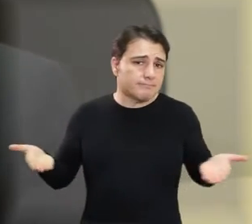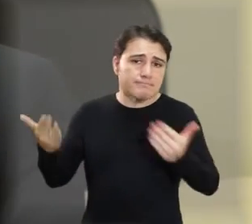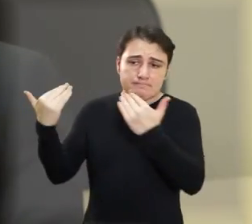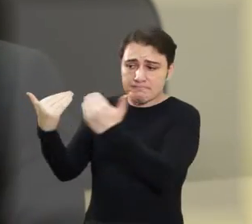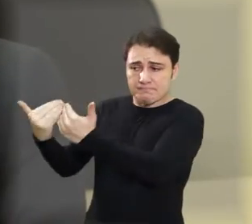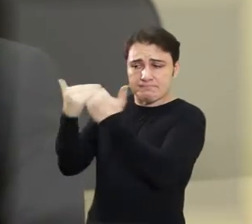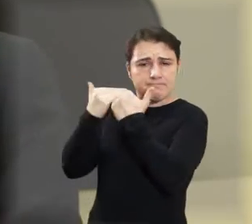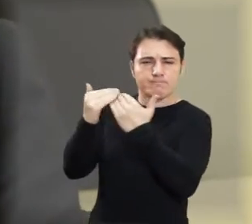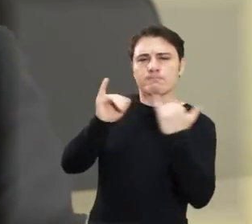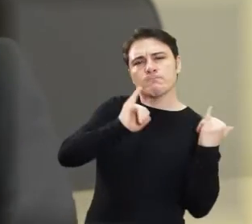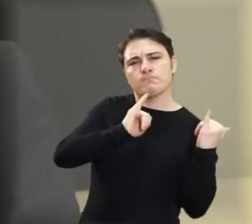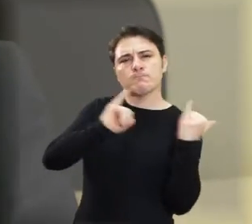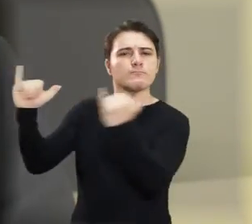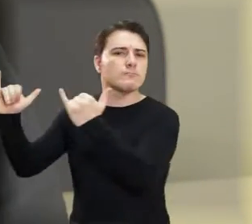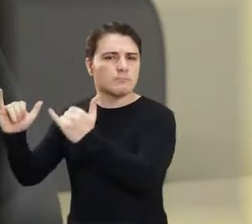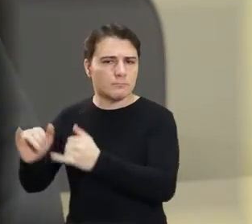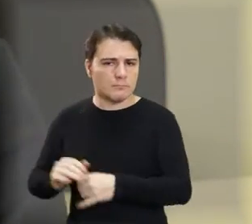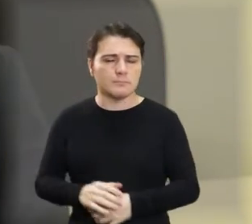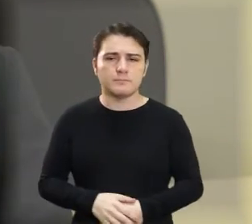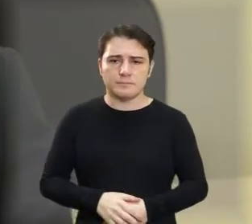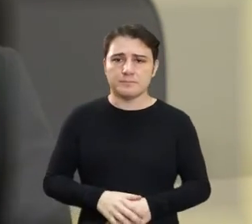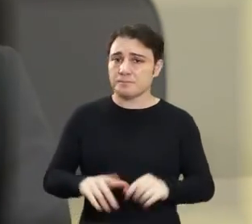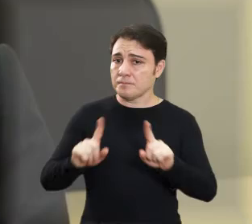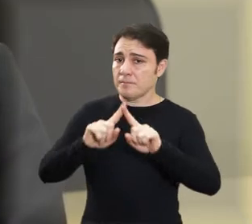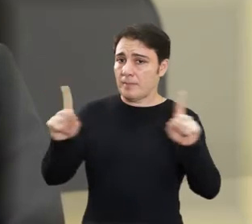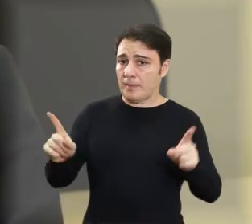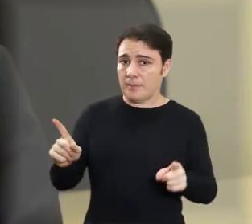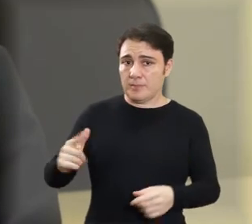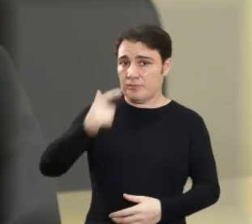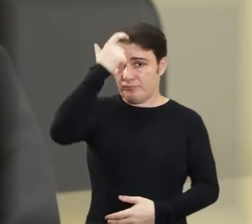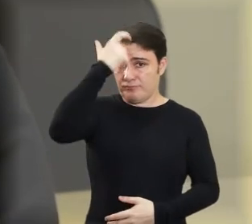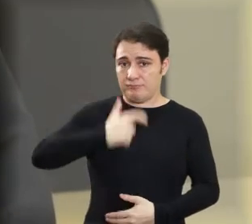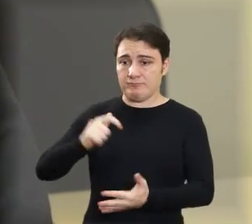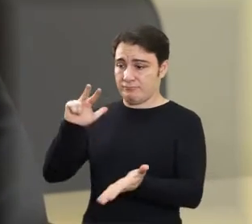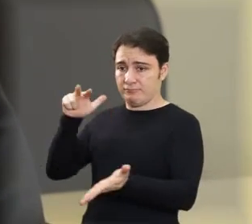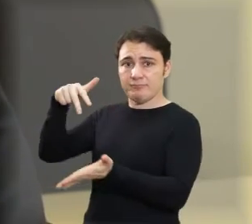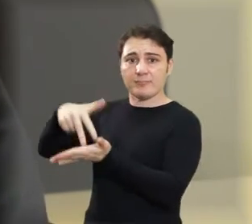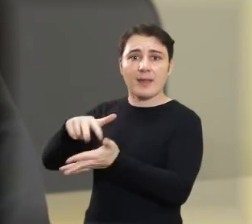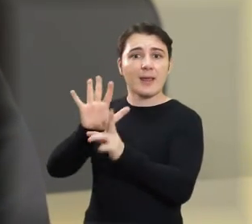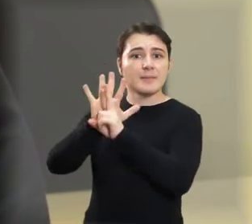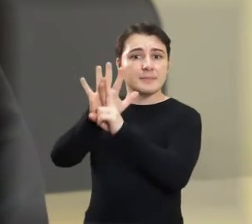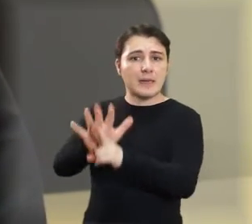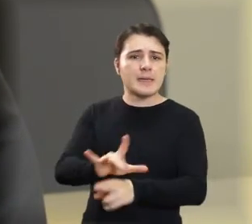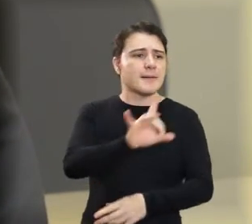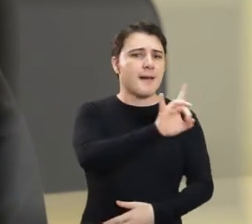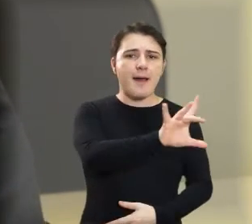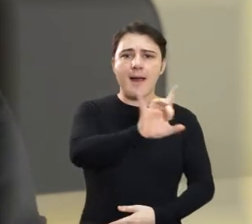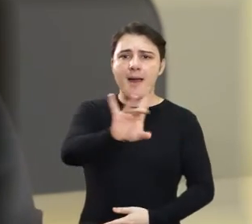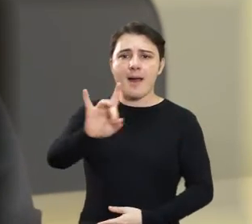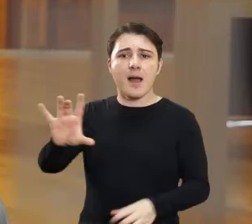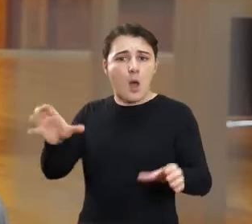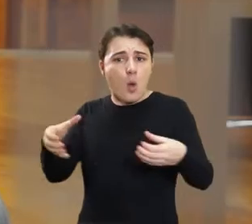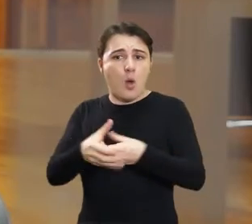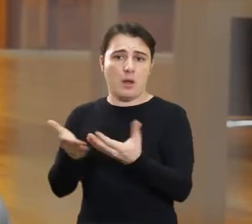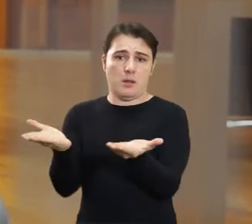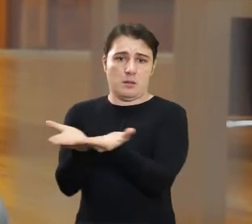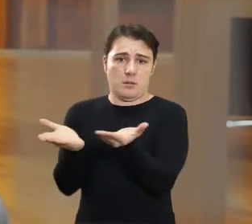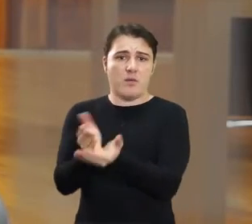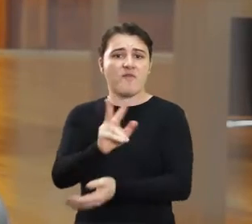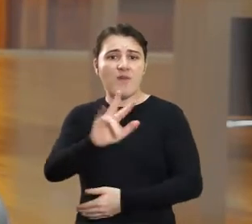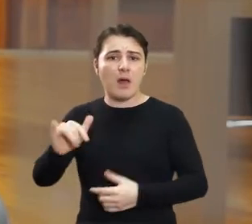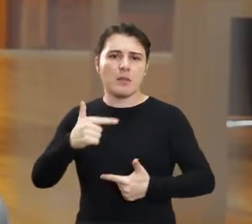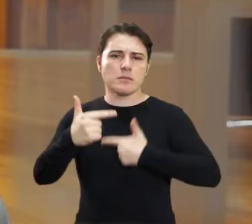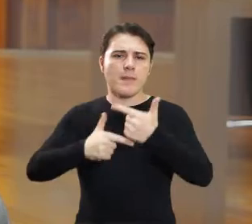aceitou e tomava aquilo como algo normal. Mas hoje não. Hoje nós estamos representando os